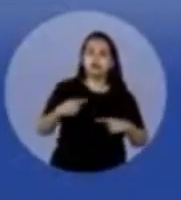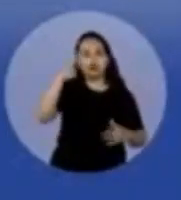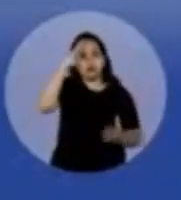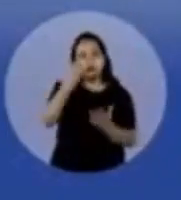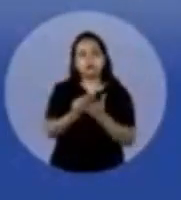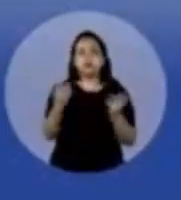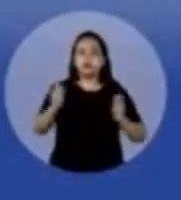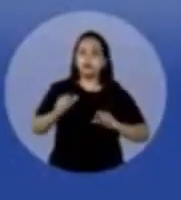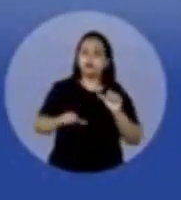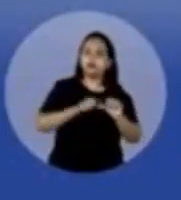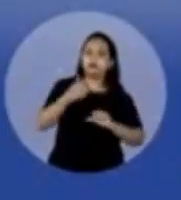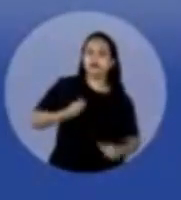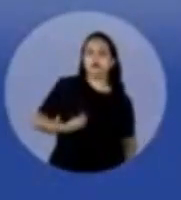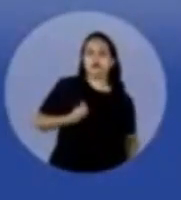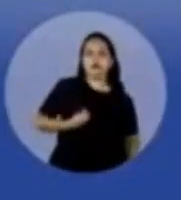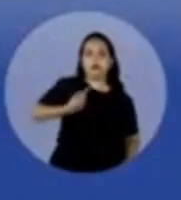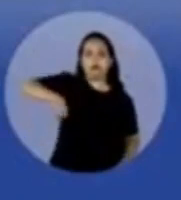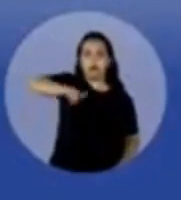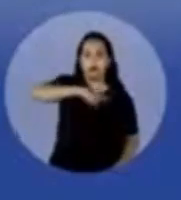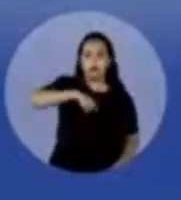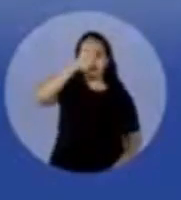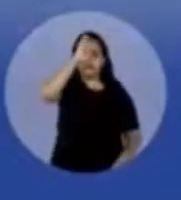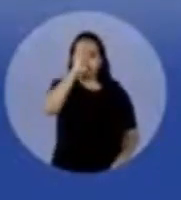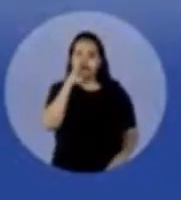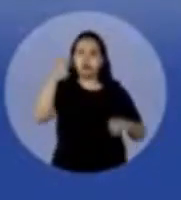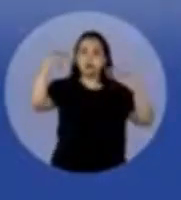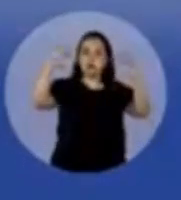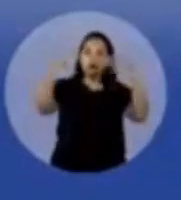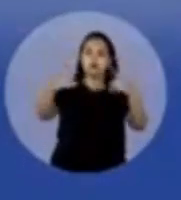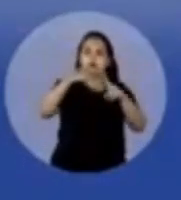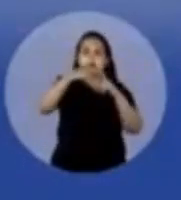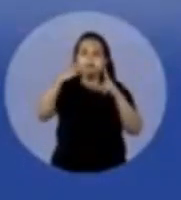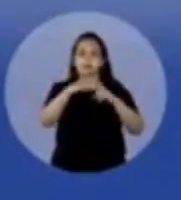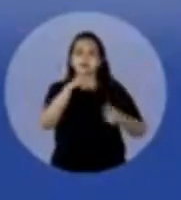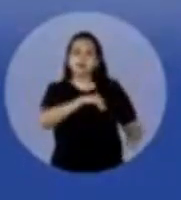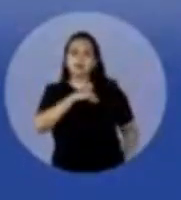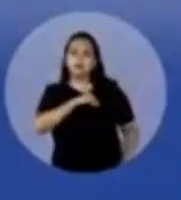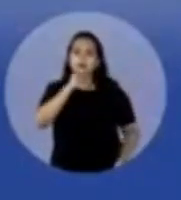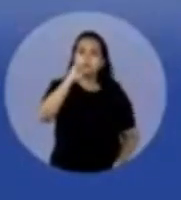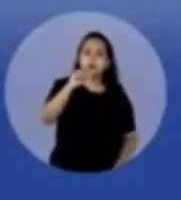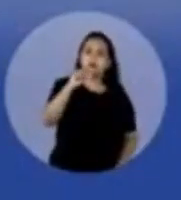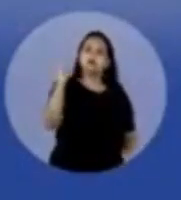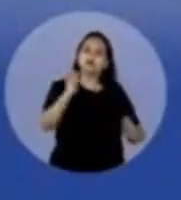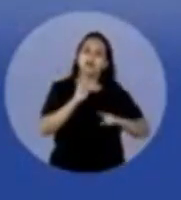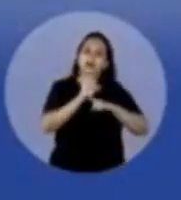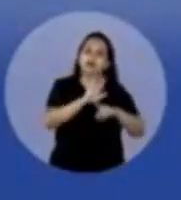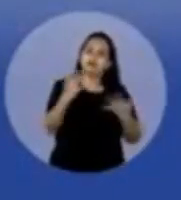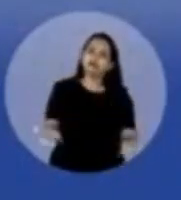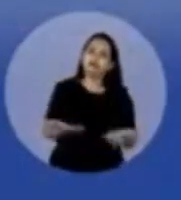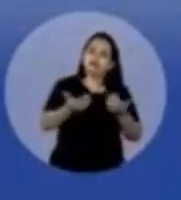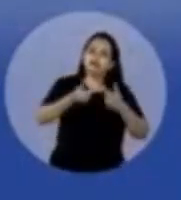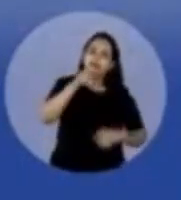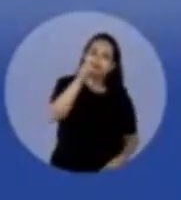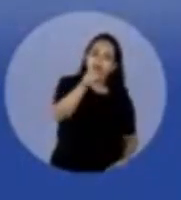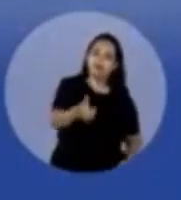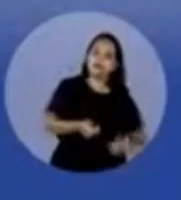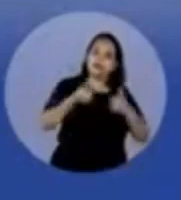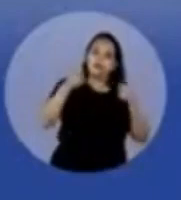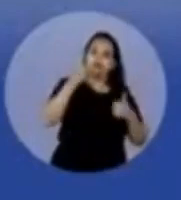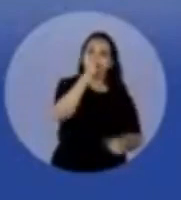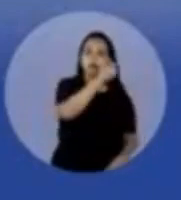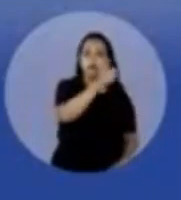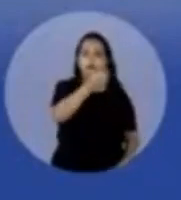por acreditar que podemos mudar a nossa vida. A gratuidade de energia para quem ganha até meio salário mínimo foi uma conquista para você.